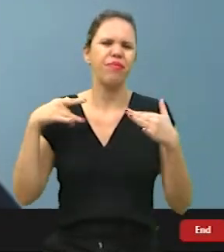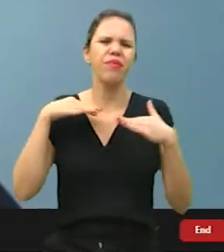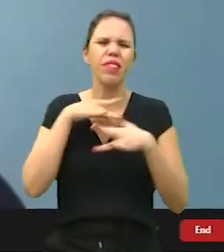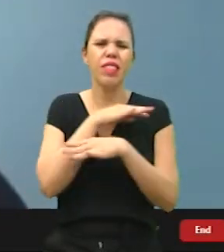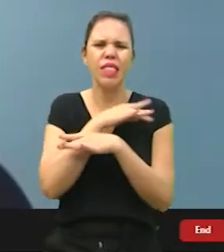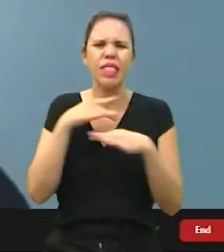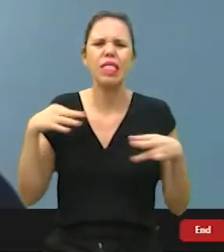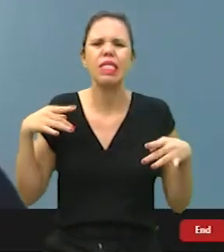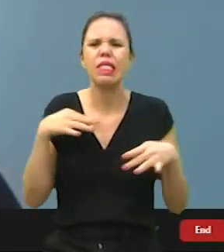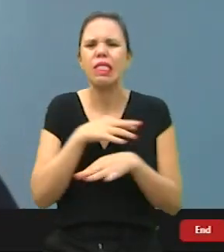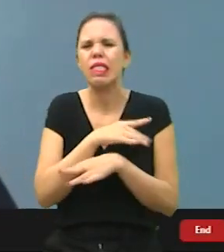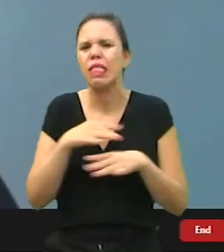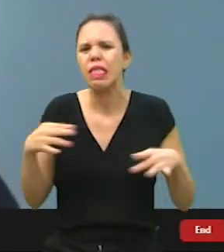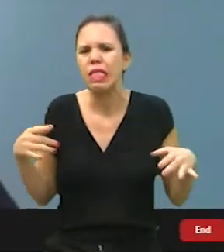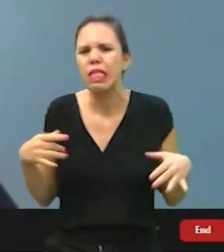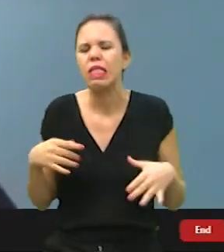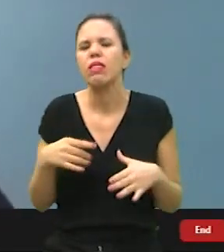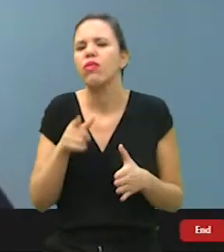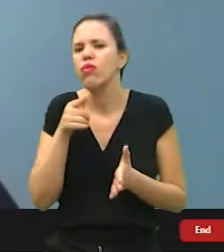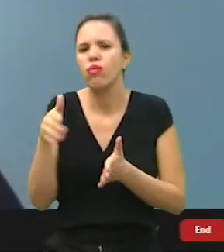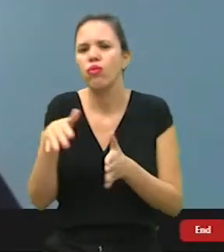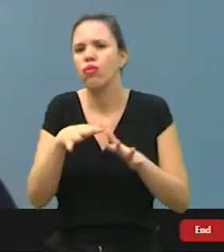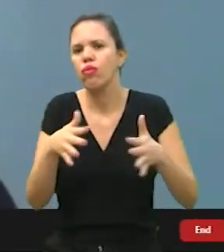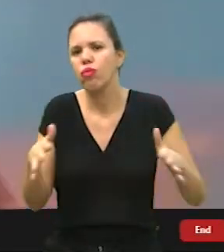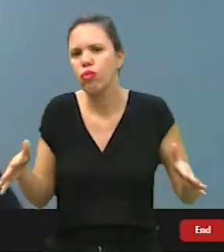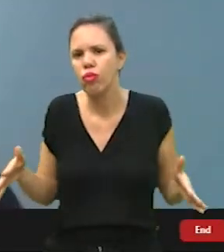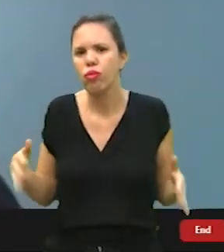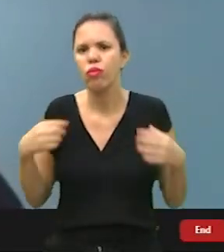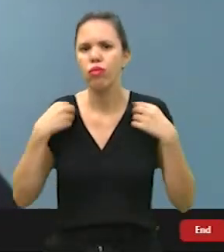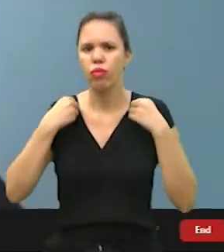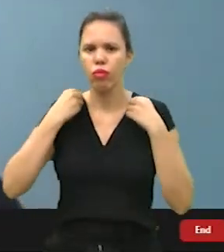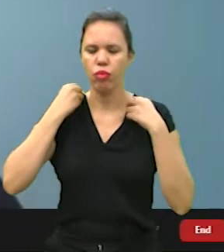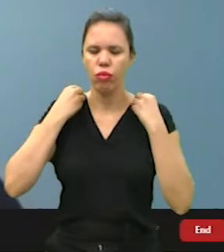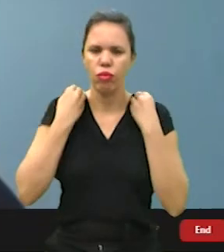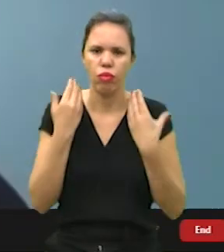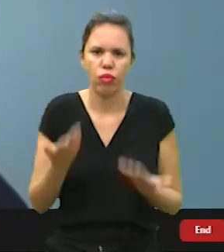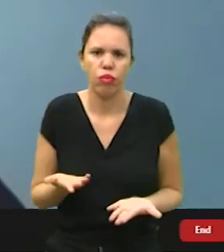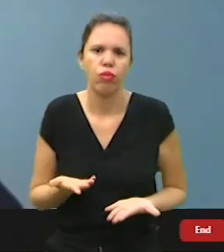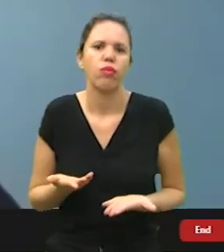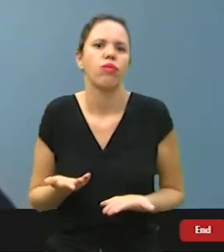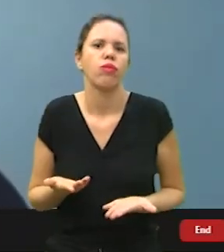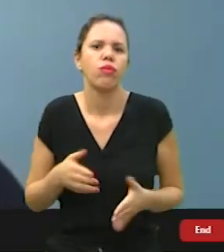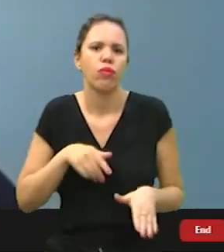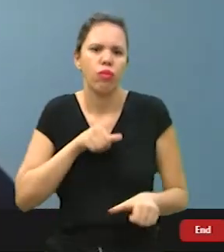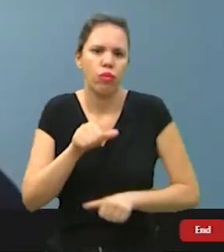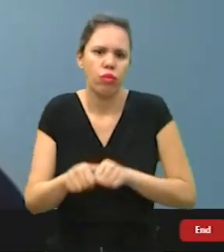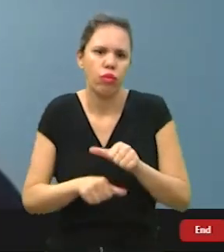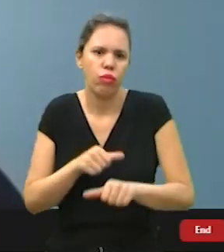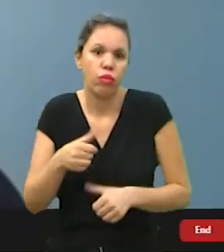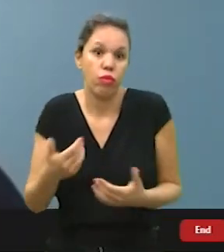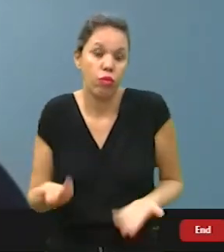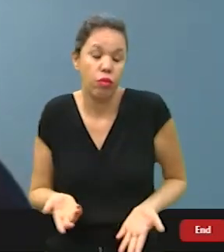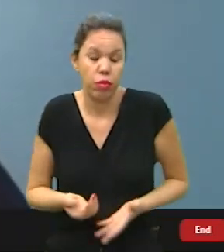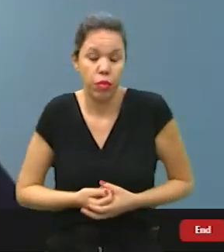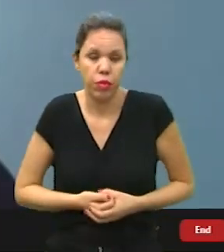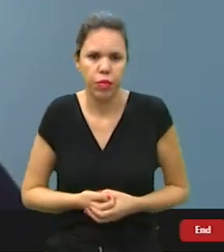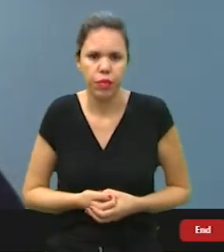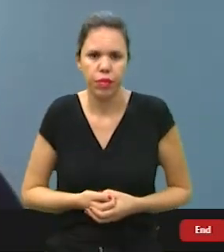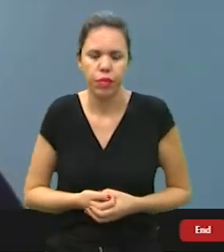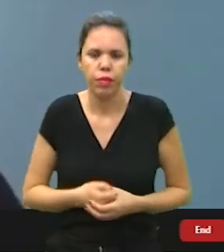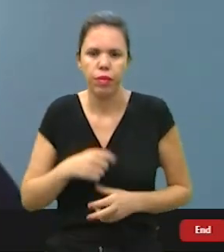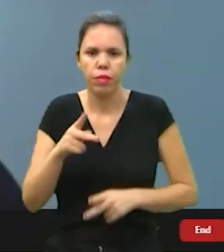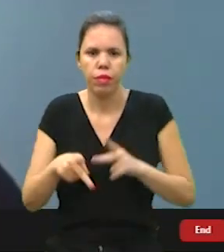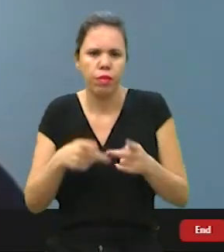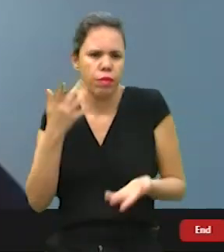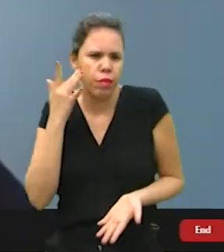mais quente. Todas as correntes marinhas, as correntes atmosféricas, elas vão se modificar. E